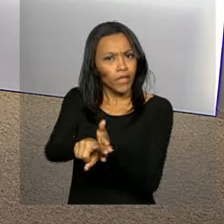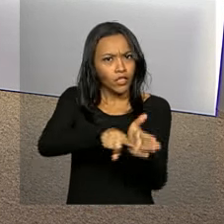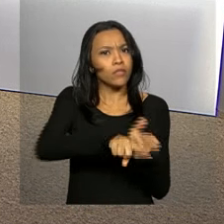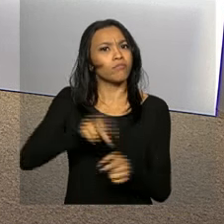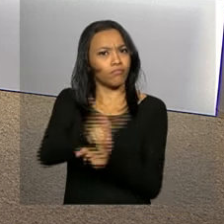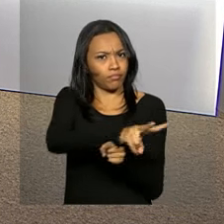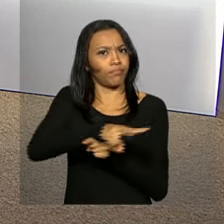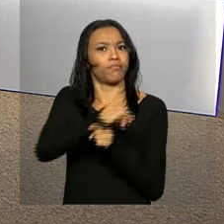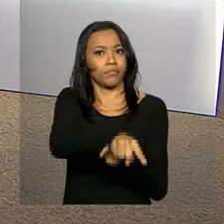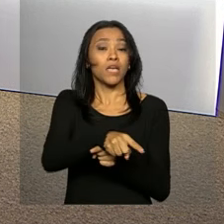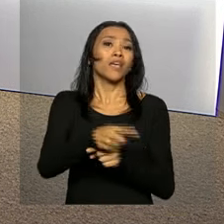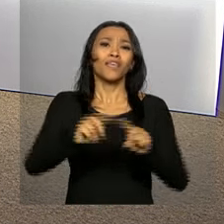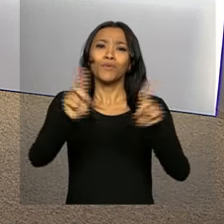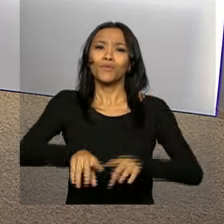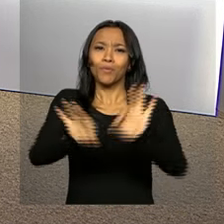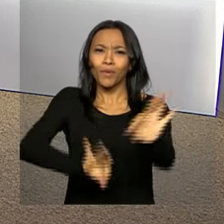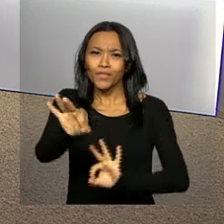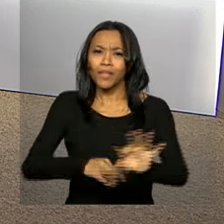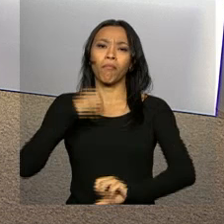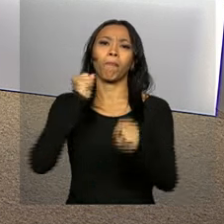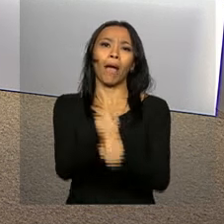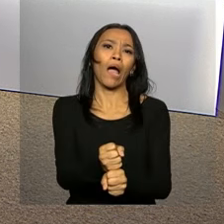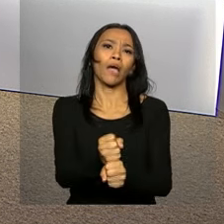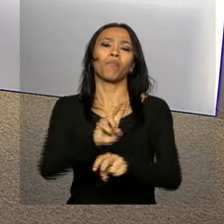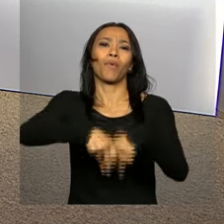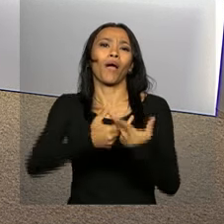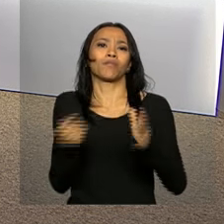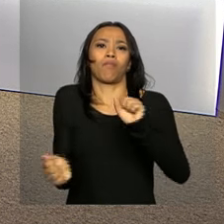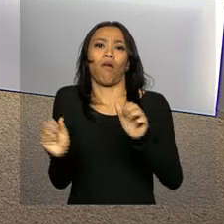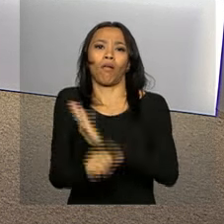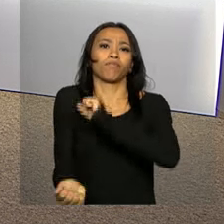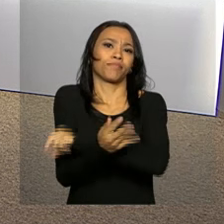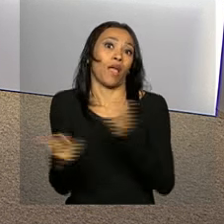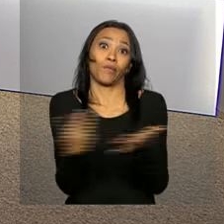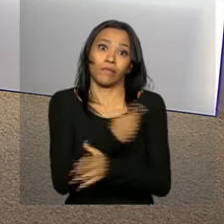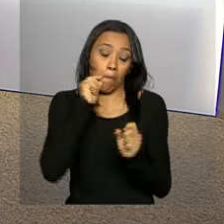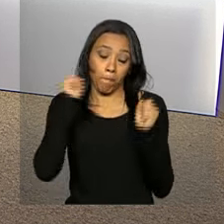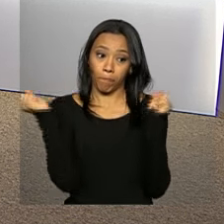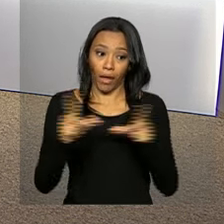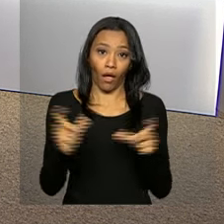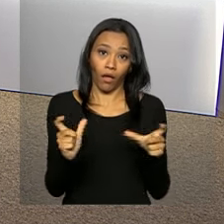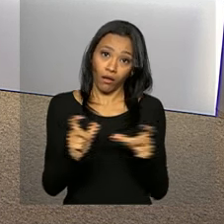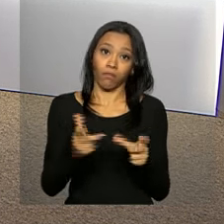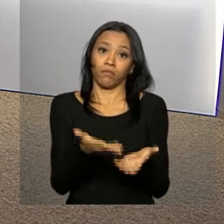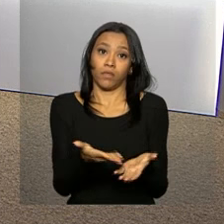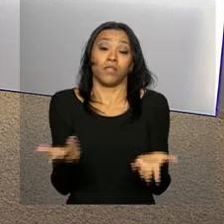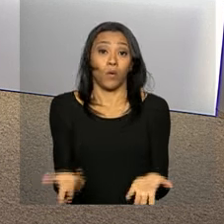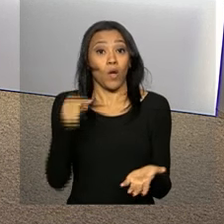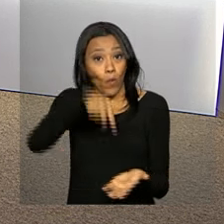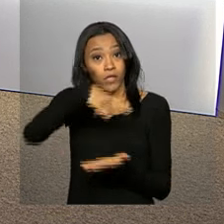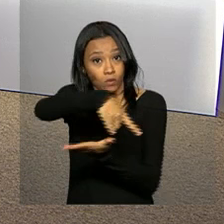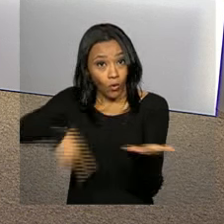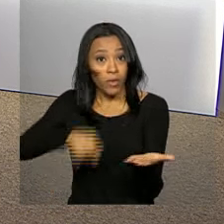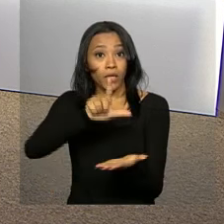e os projetos não fiquem paralisados e não sejam comprometidos os empregos relacionados a essas obras. Com a aliminar